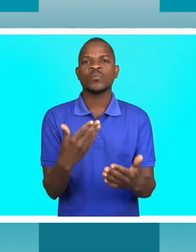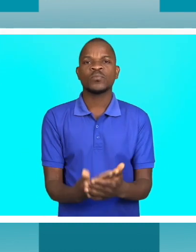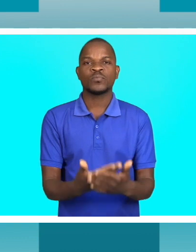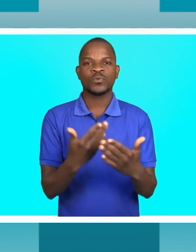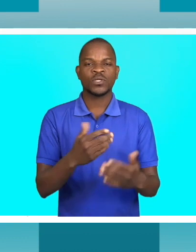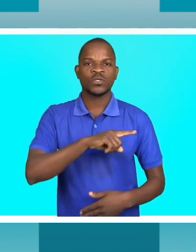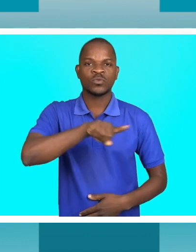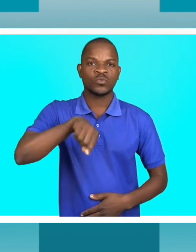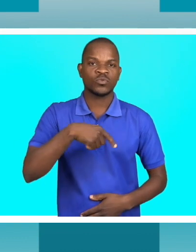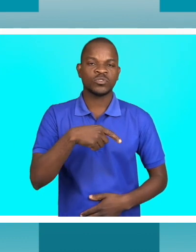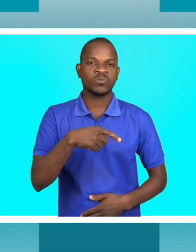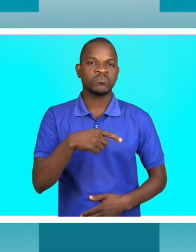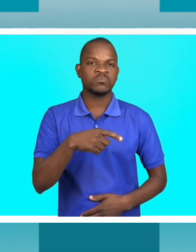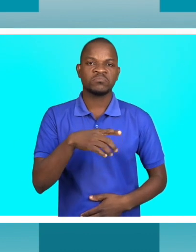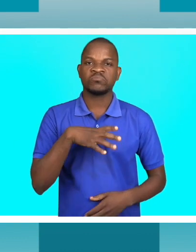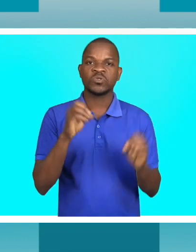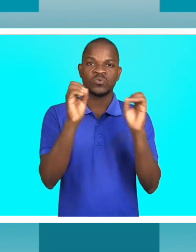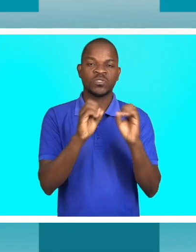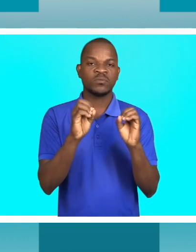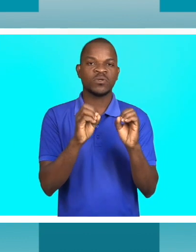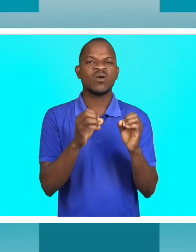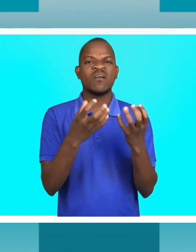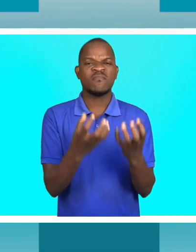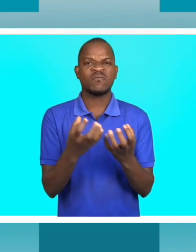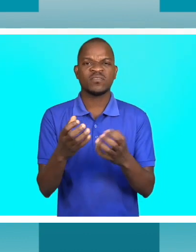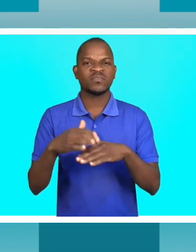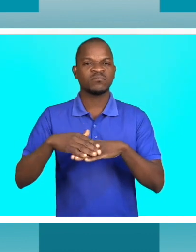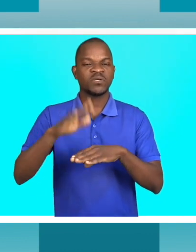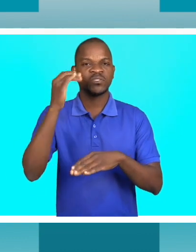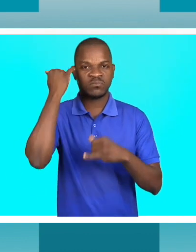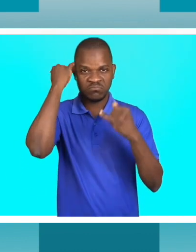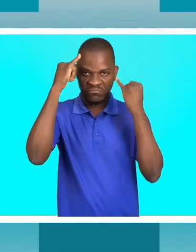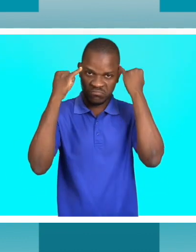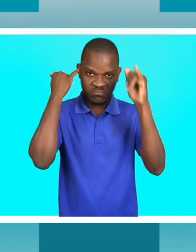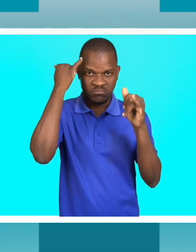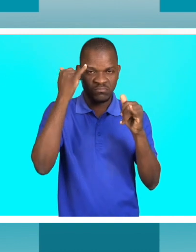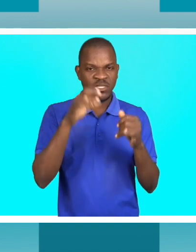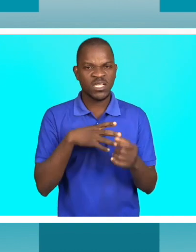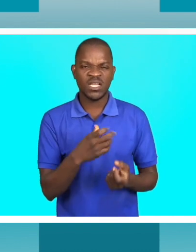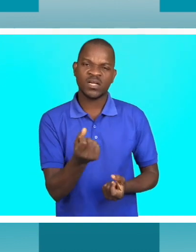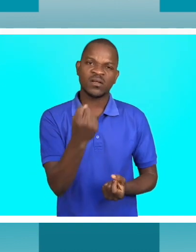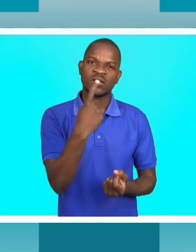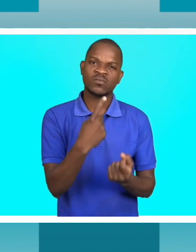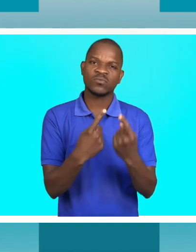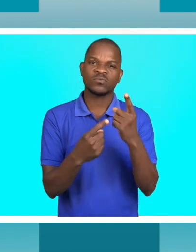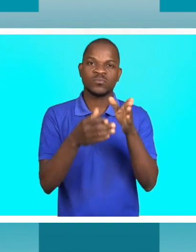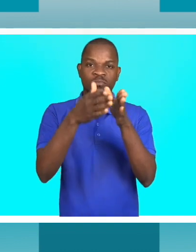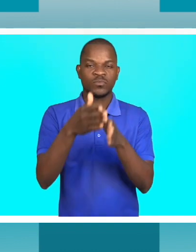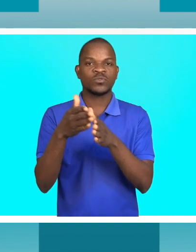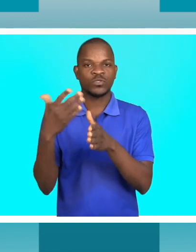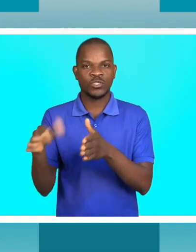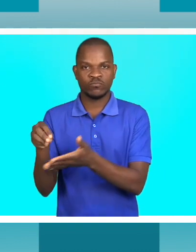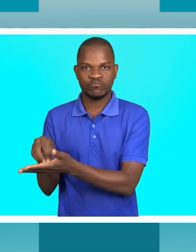Primeiro, porque nós temos carência desse tipo de ideias que no nosso país, aliás, uma e outra pessoa já